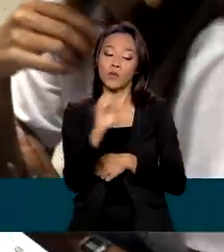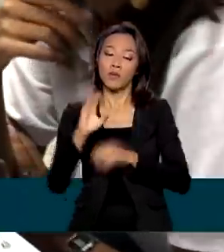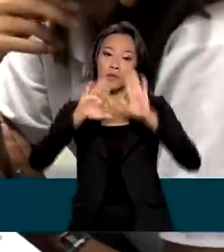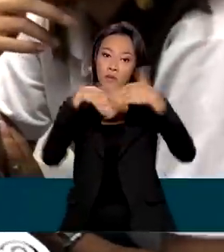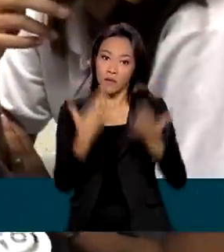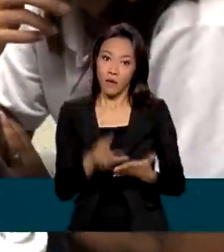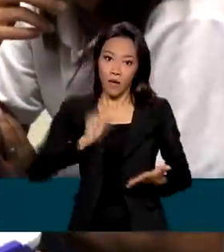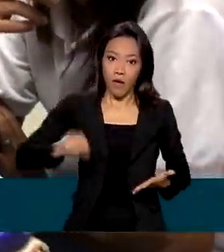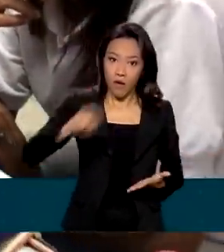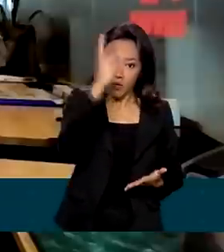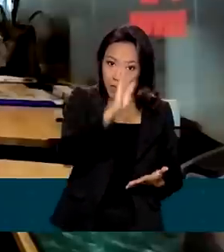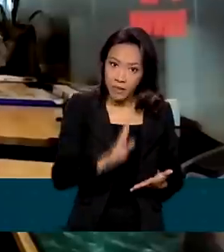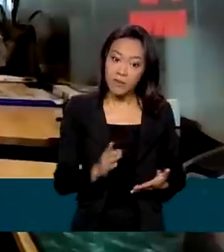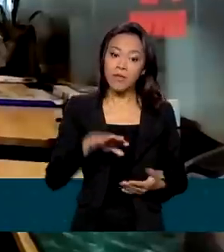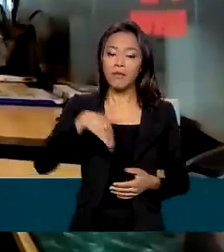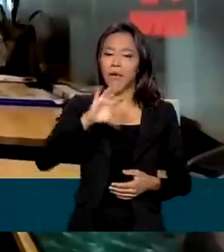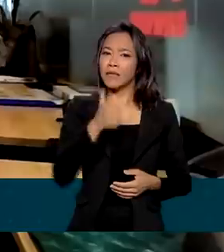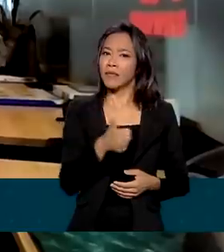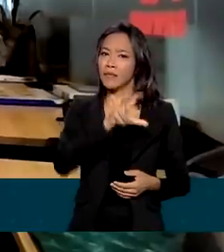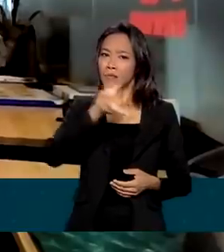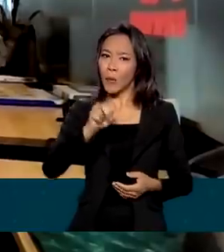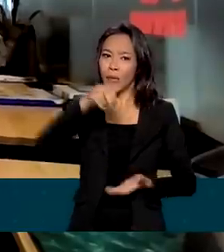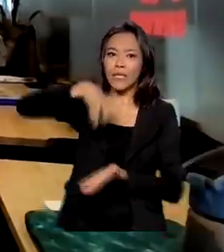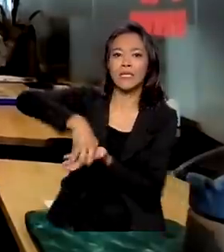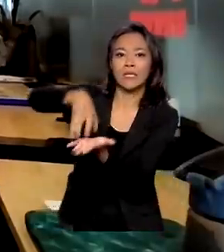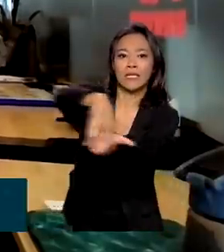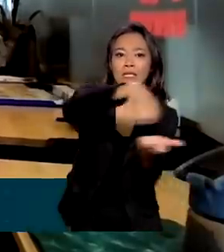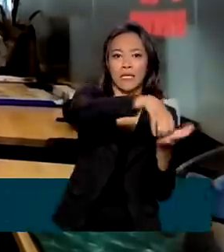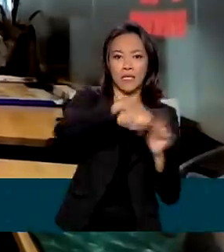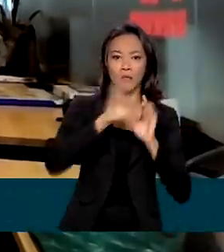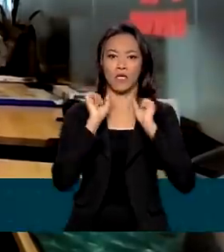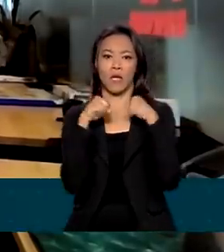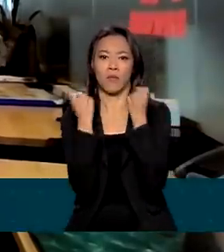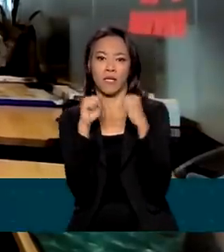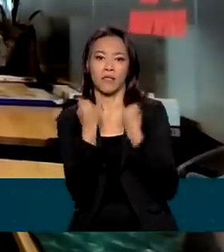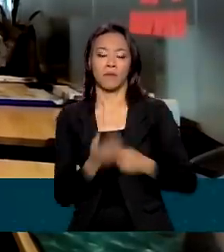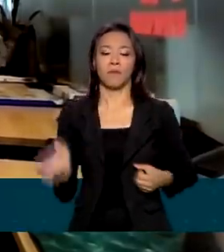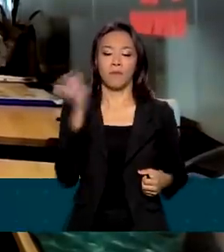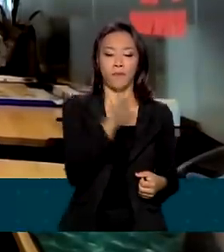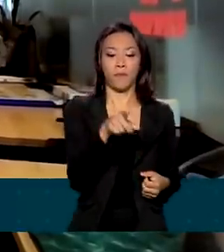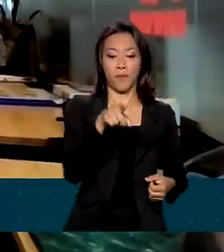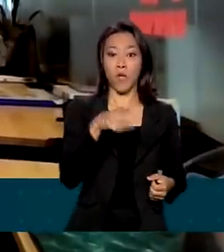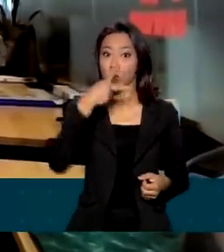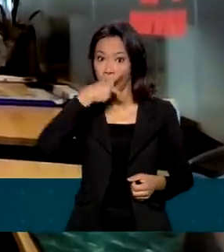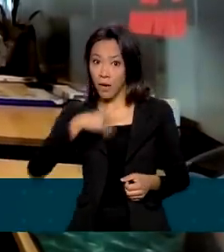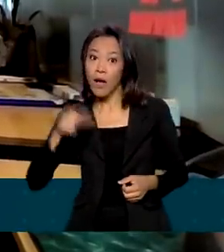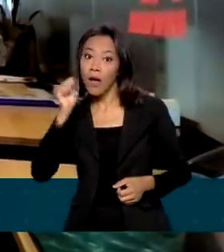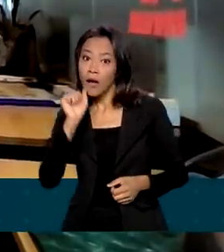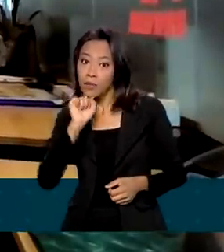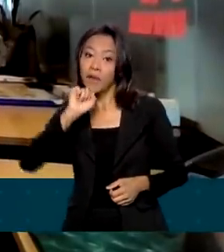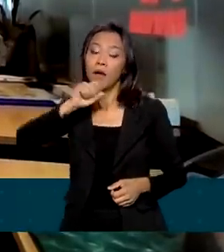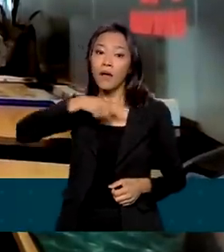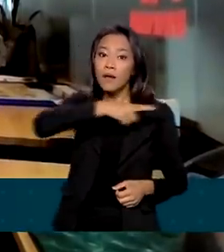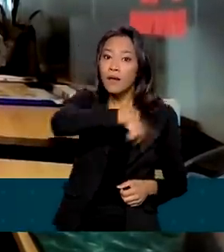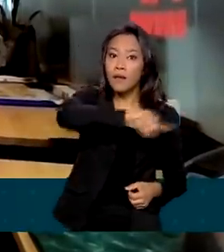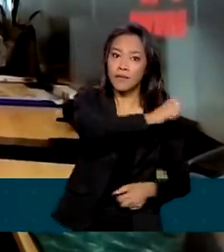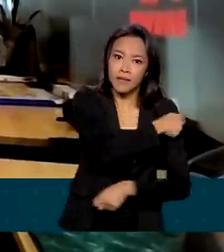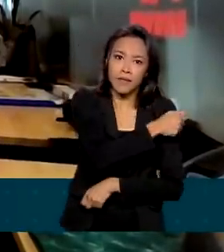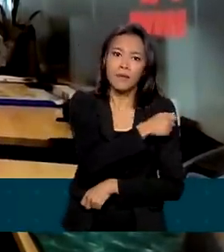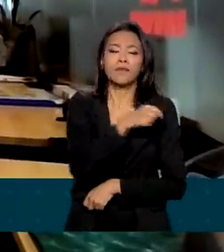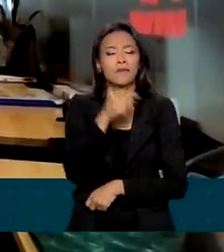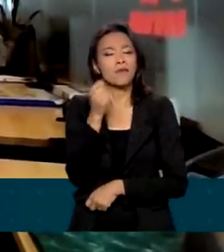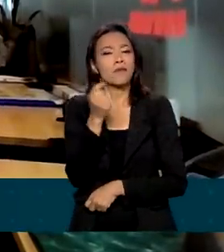centros de reabilitação. Os professores, profissionais, os pais e até mesmo as próprias crianças criam tarefas e atividades que